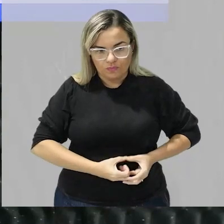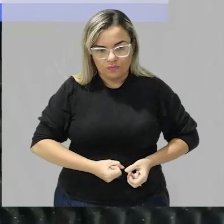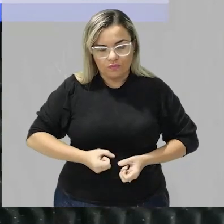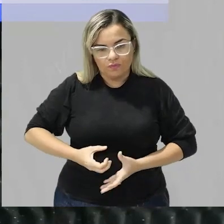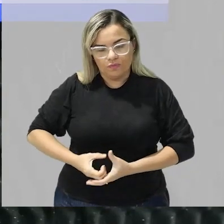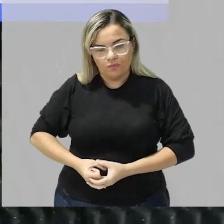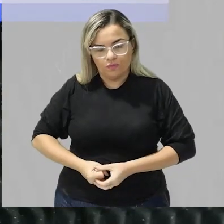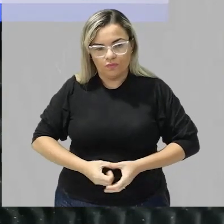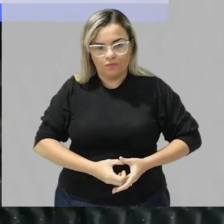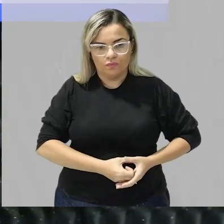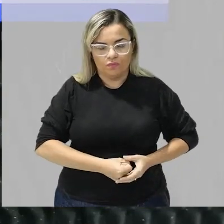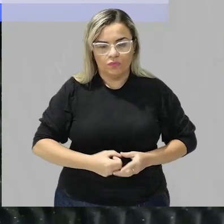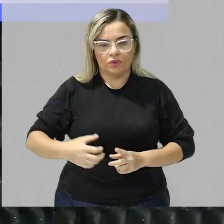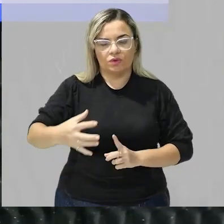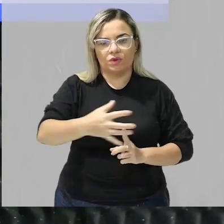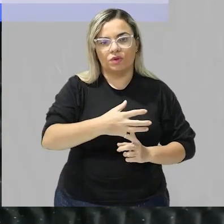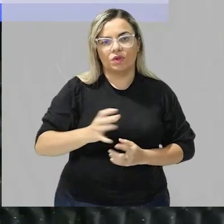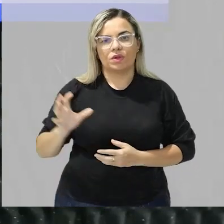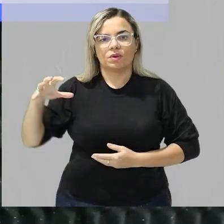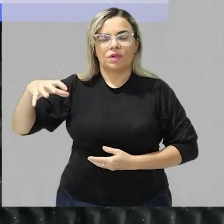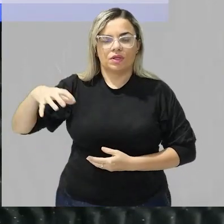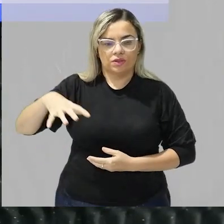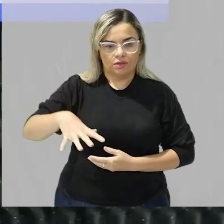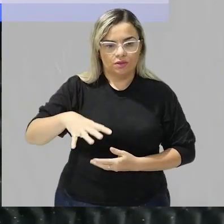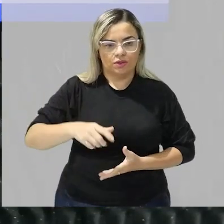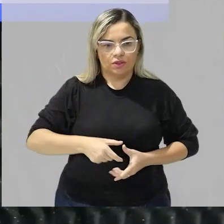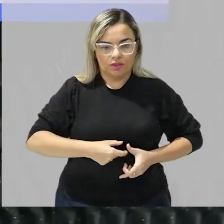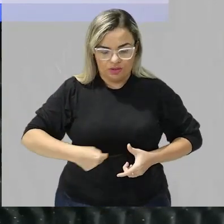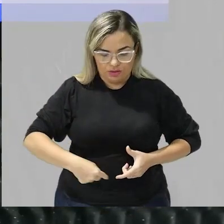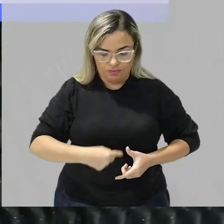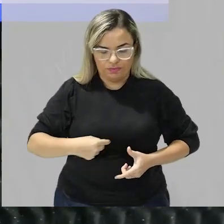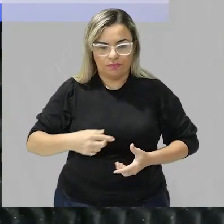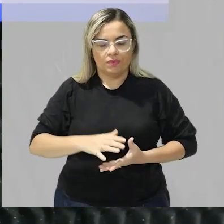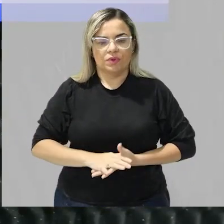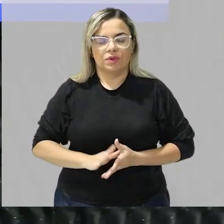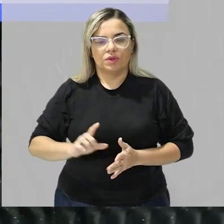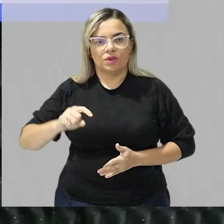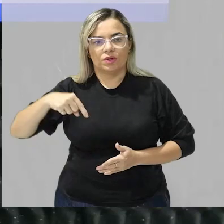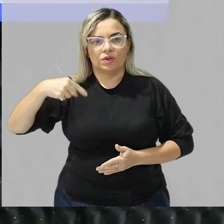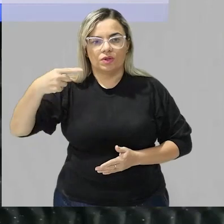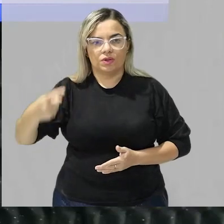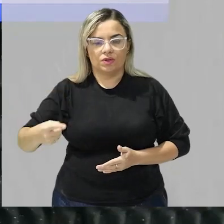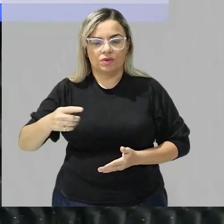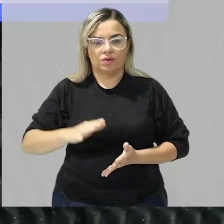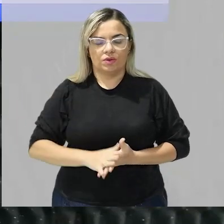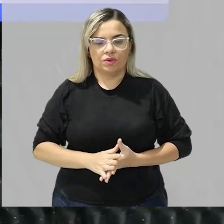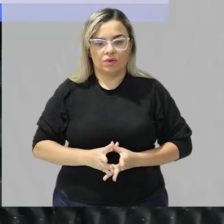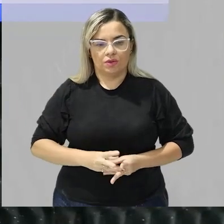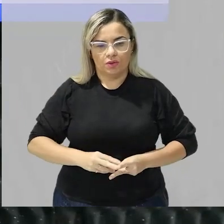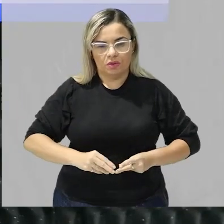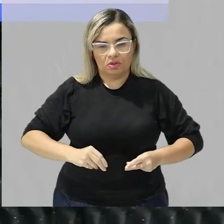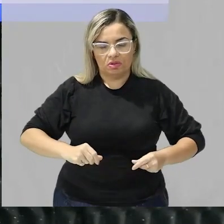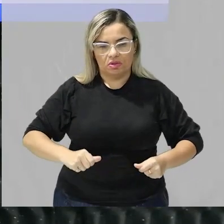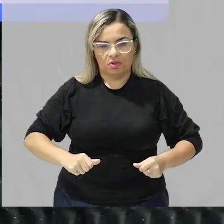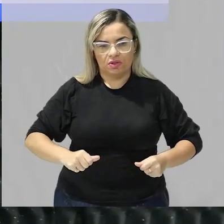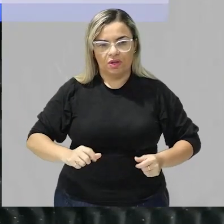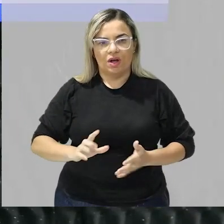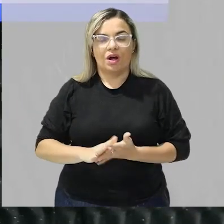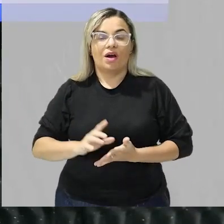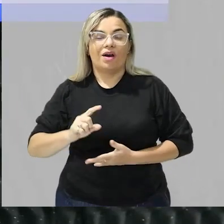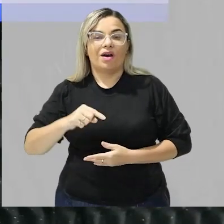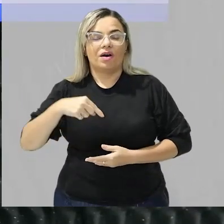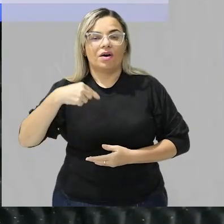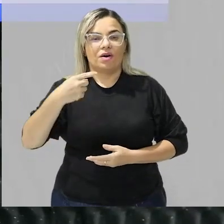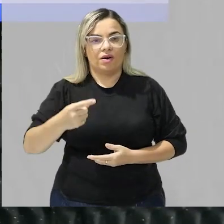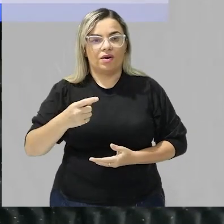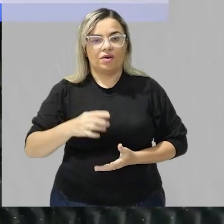da atuação dessas enzimas tá? e aí depois o restante dos alimentos ah outra coisa